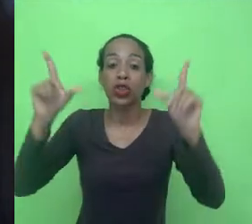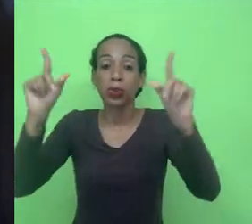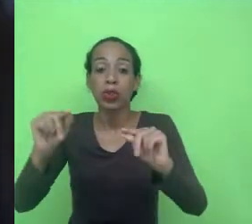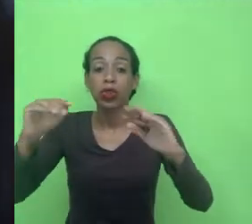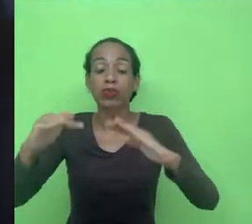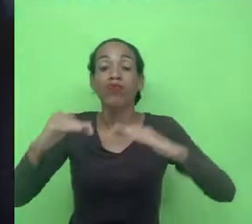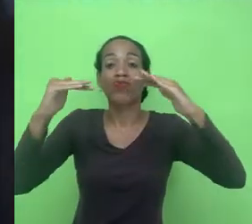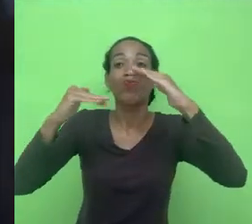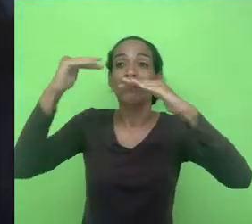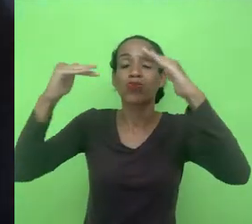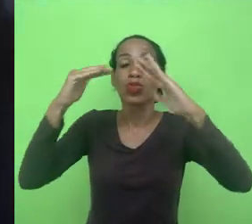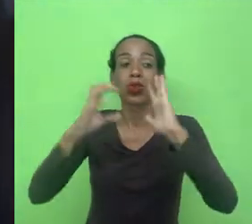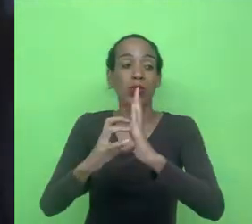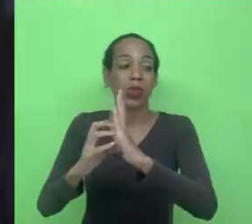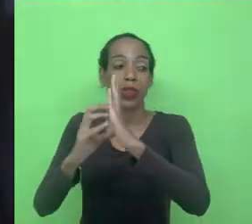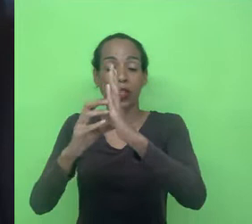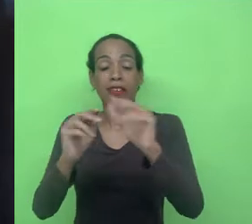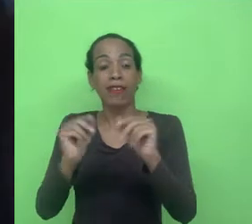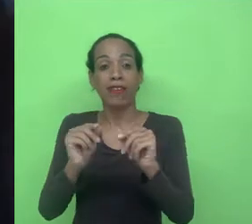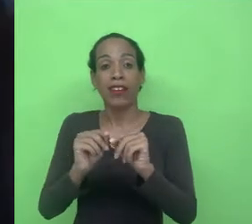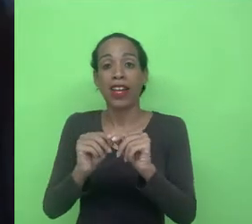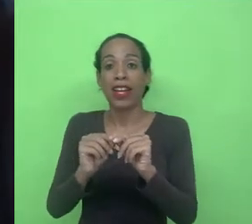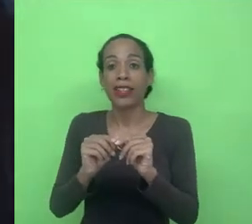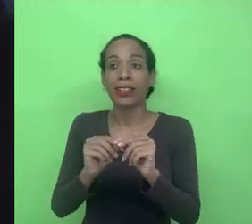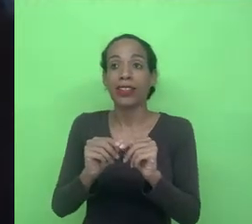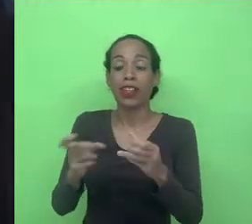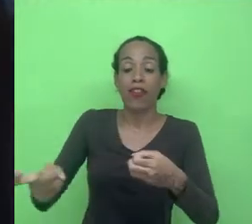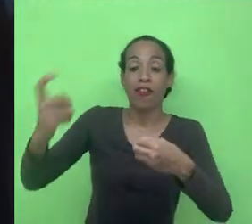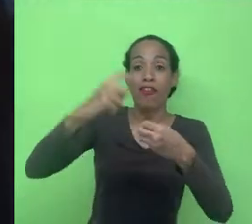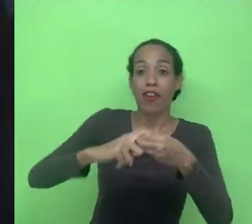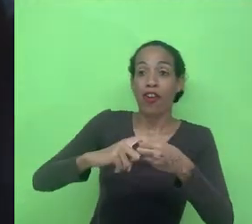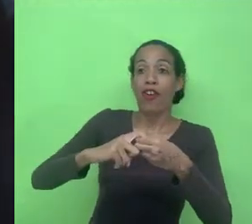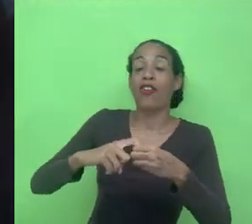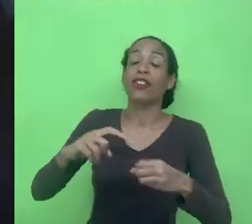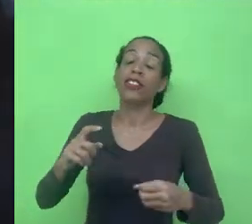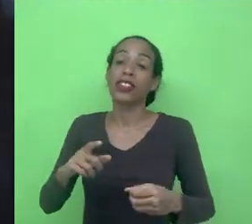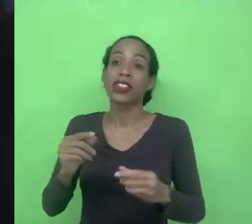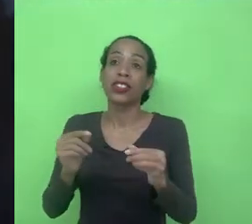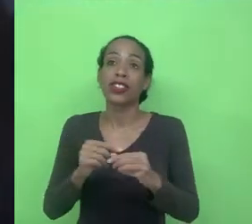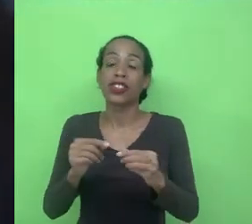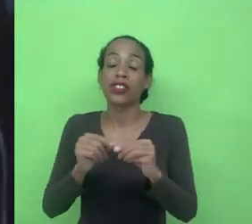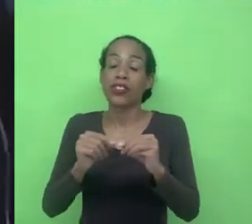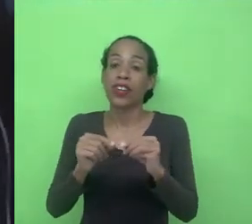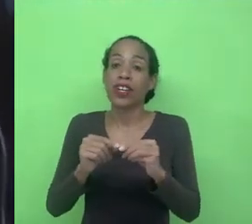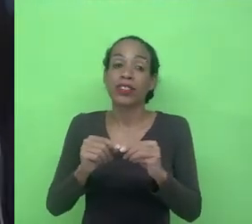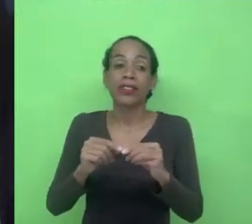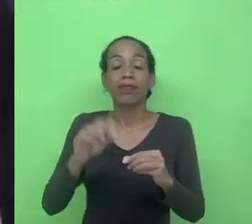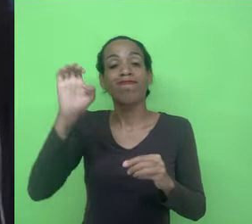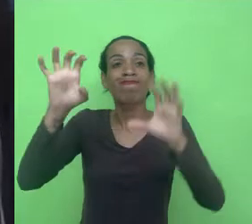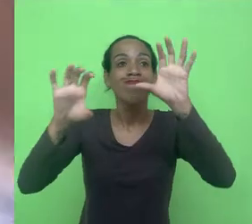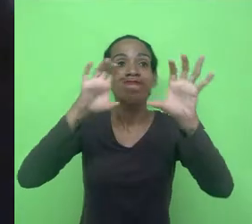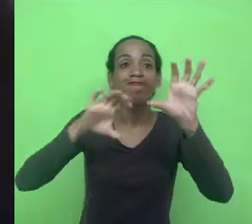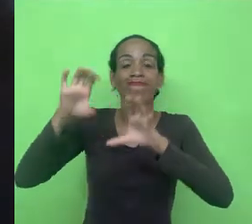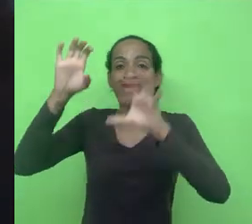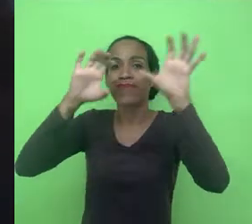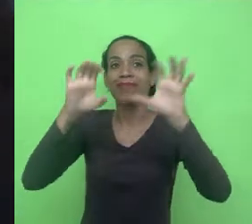de dataficação que vão gerar que vão retornar aos sujeitos geradores desses dados. Então, acho que eu já falei demais,